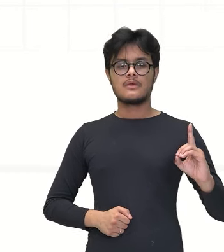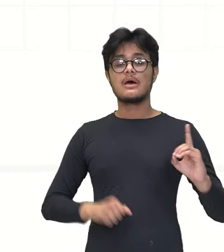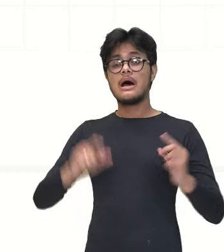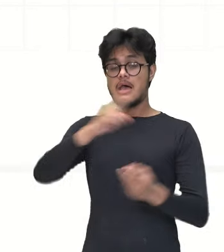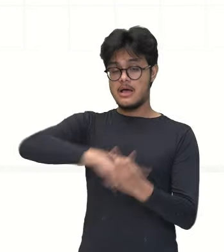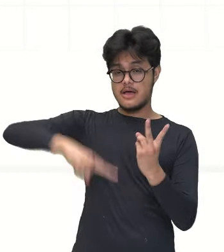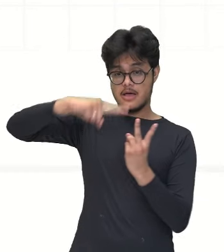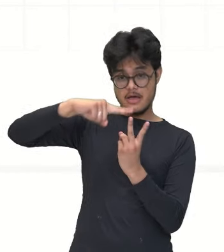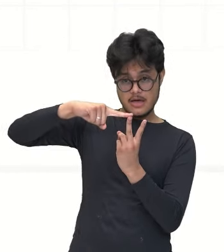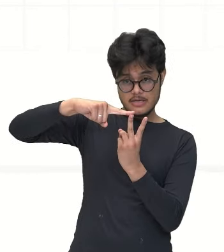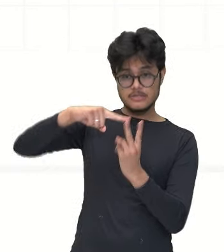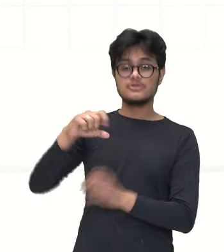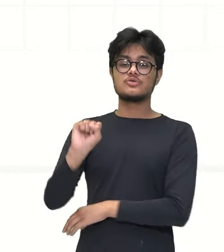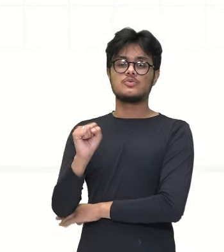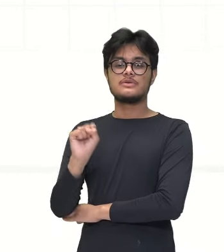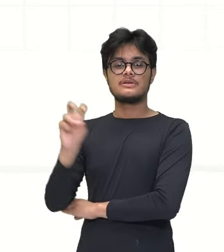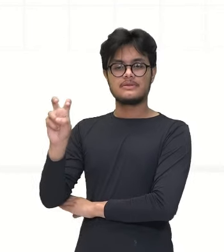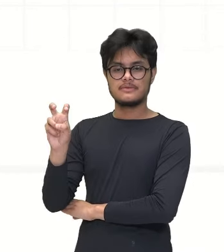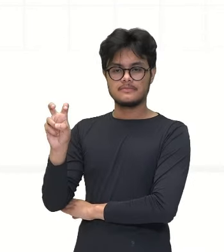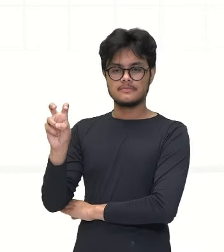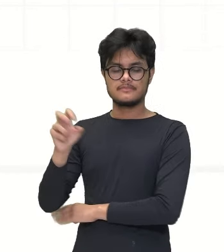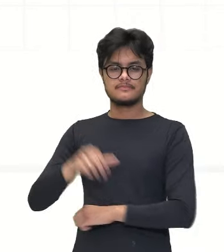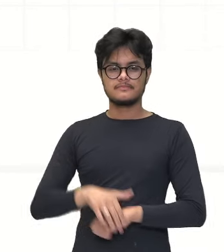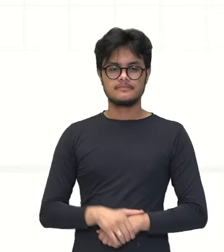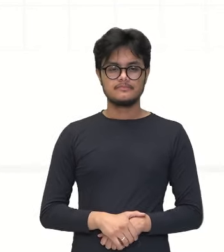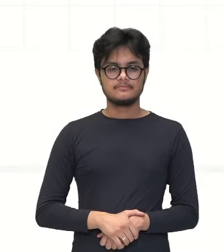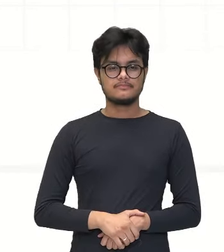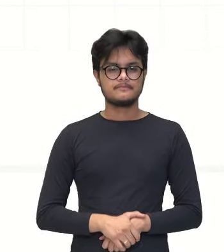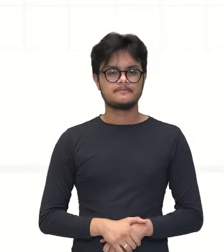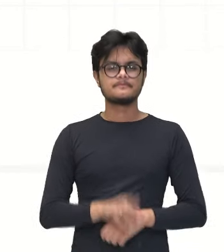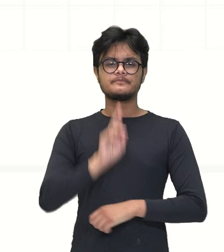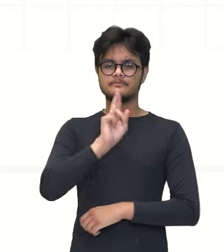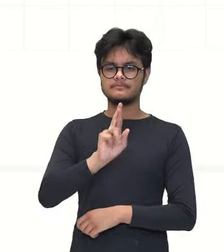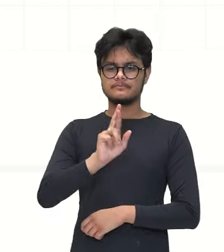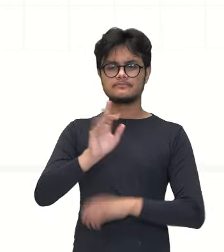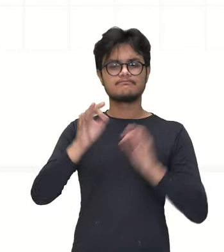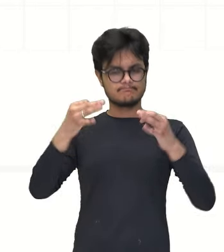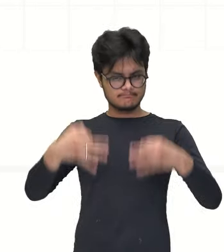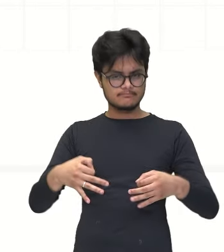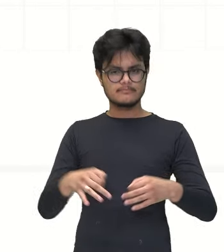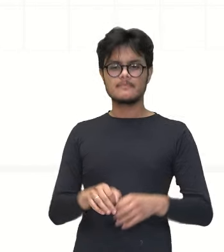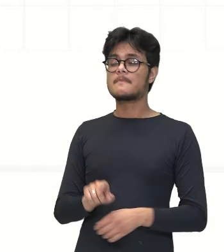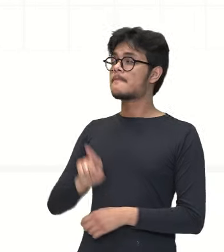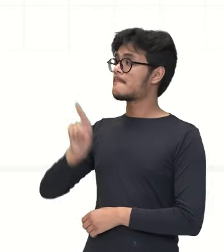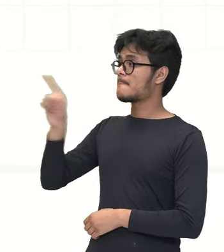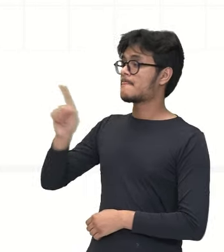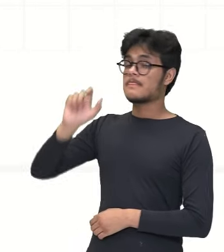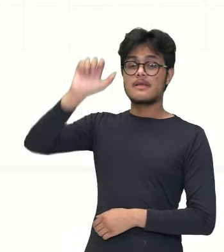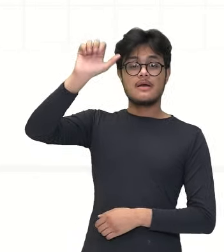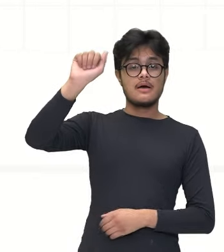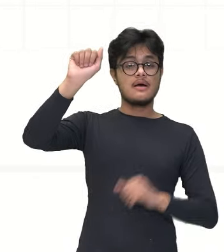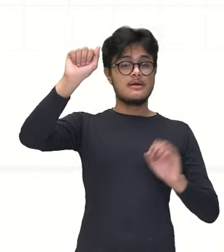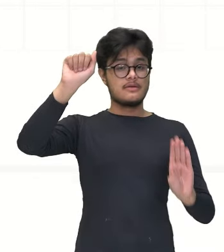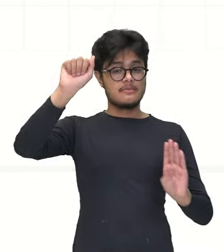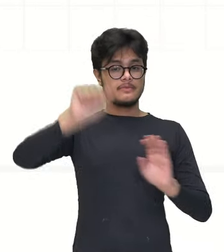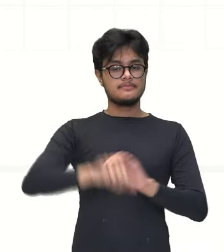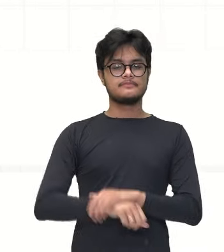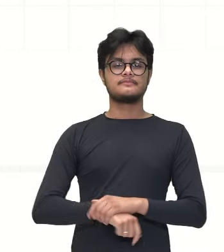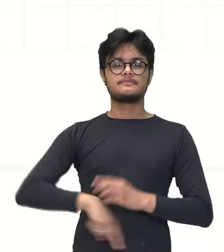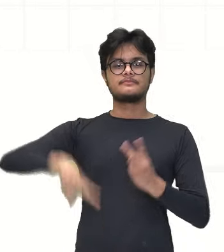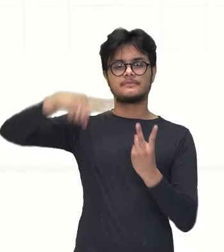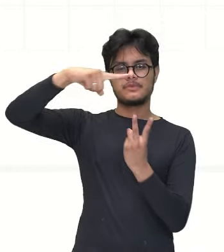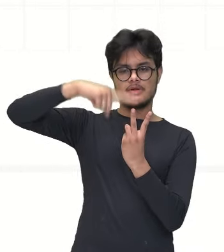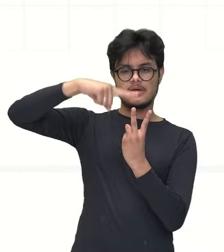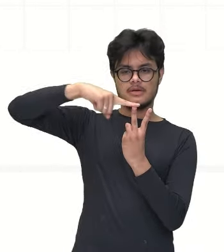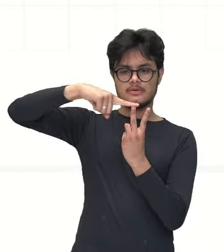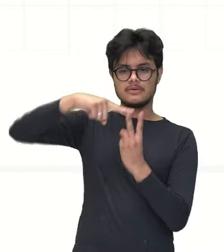a raiz quadrada de 85. Então, essa é a resposta à medida aqui dessa distância raiz quadrada de